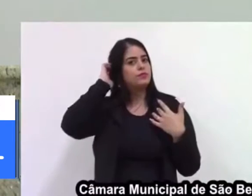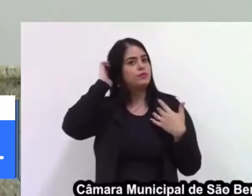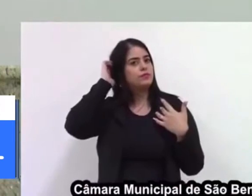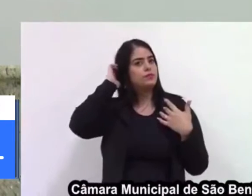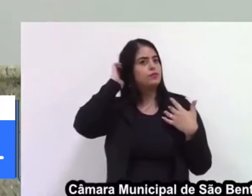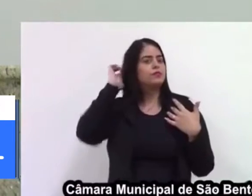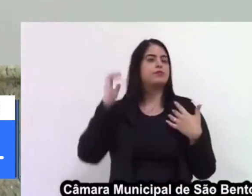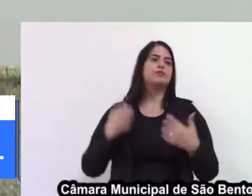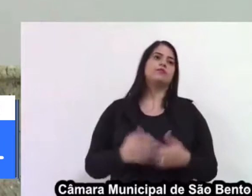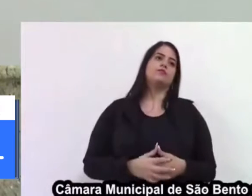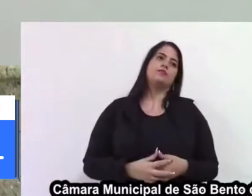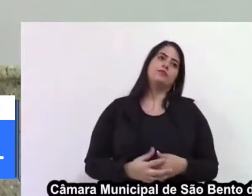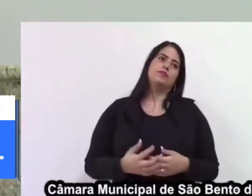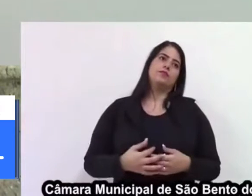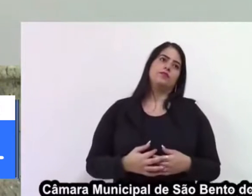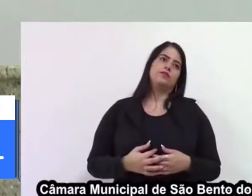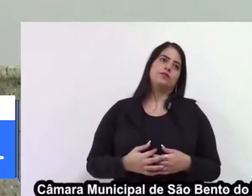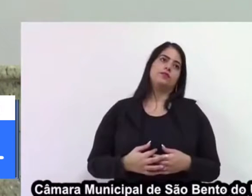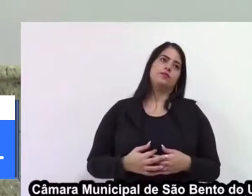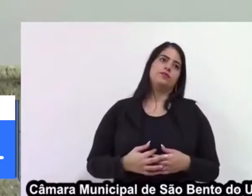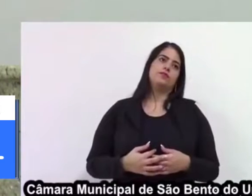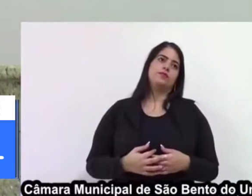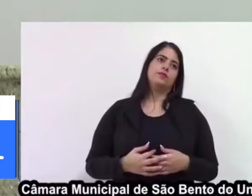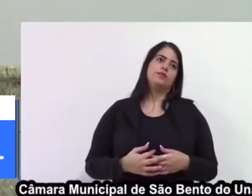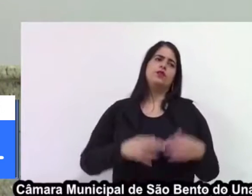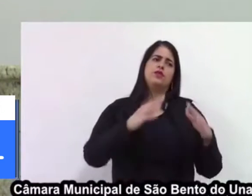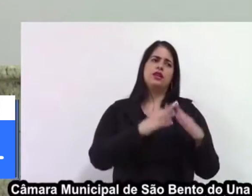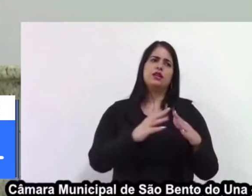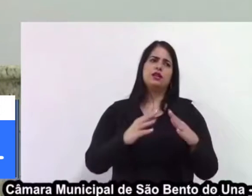visitei muitos amigos e amigas,